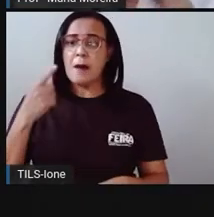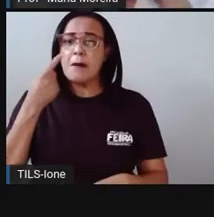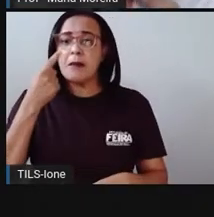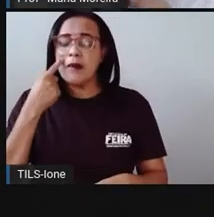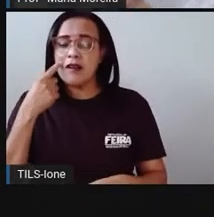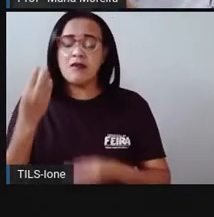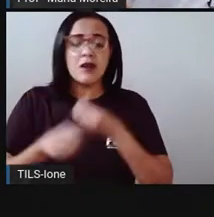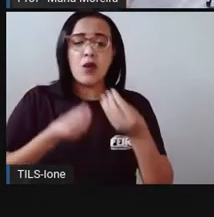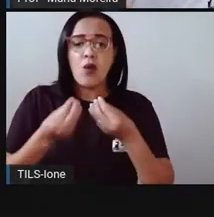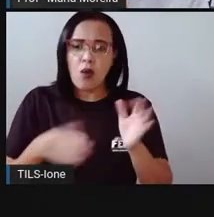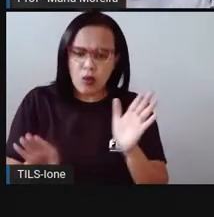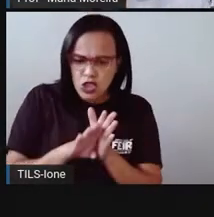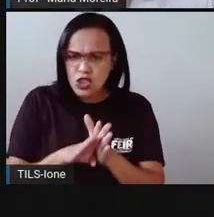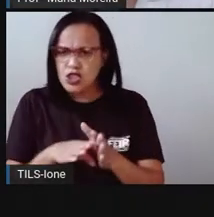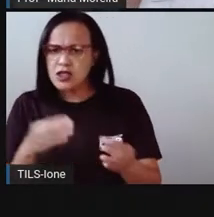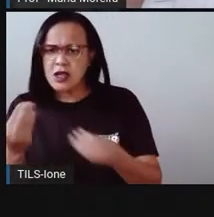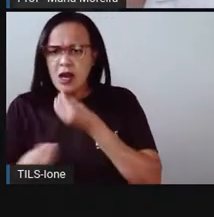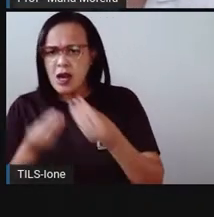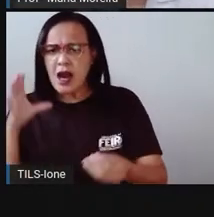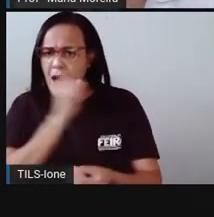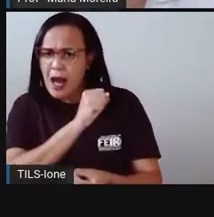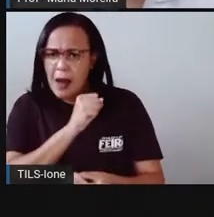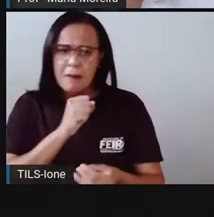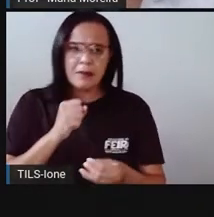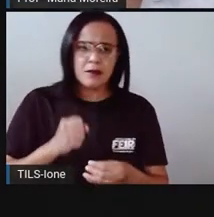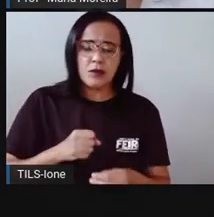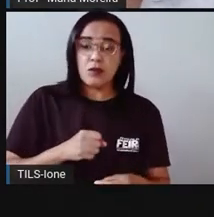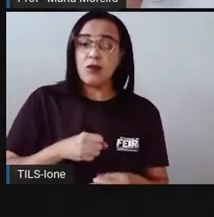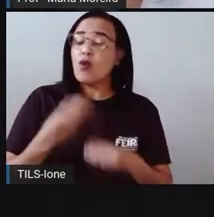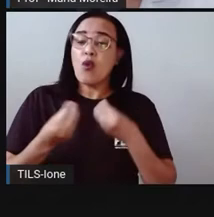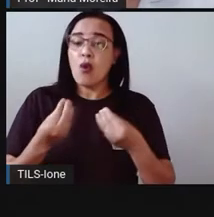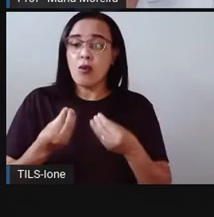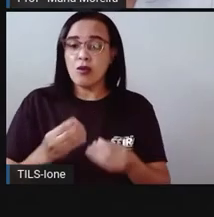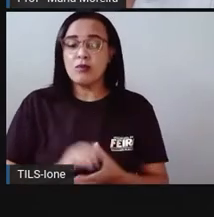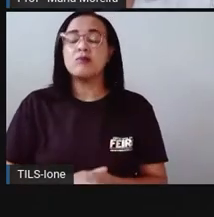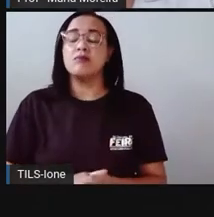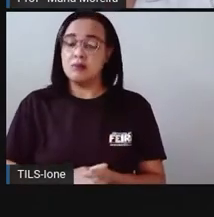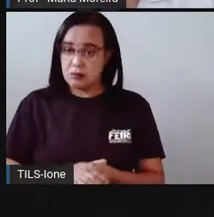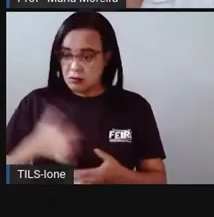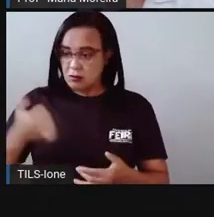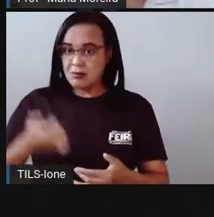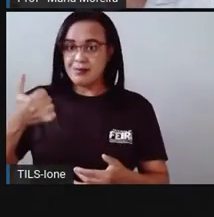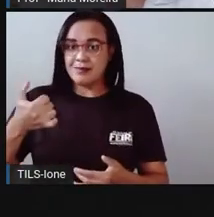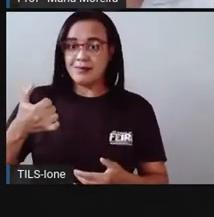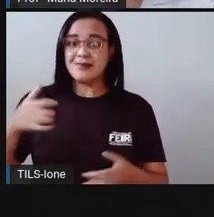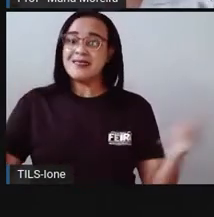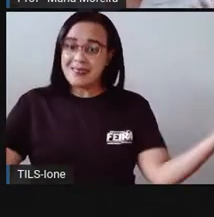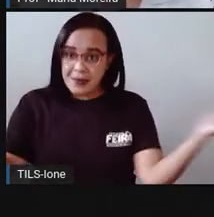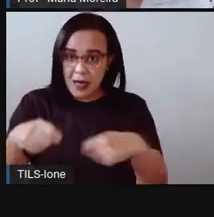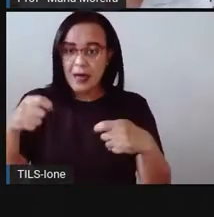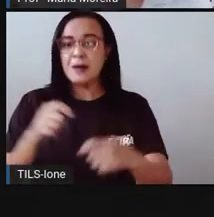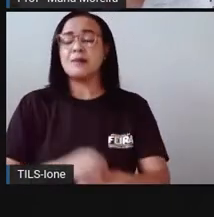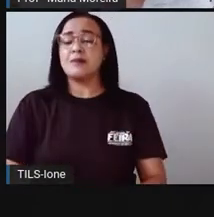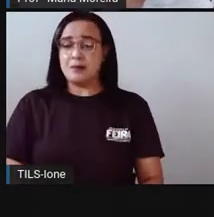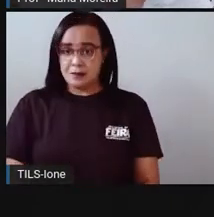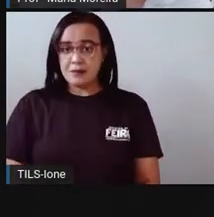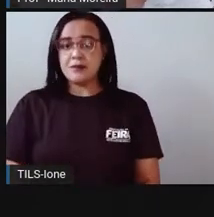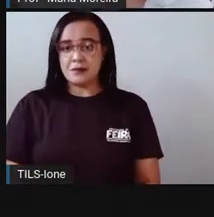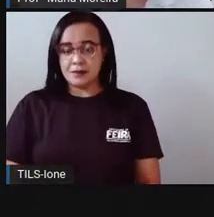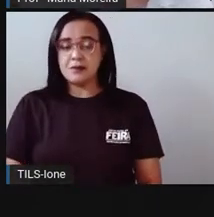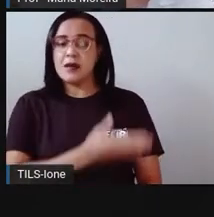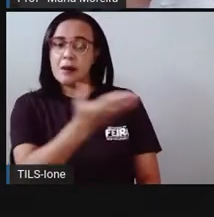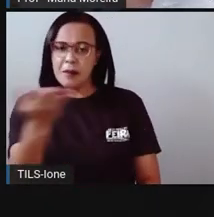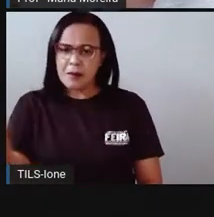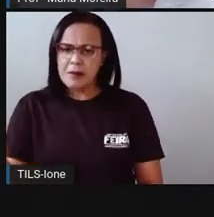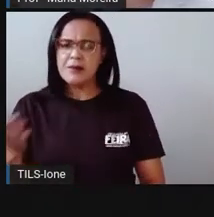quer, ó, o detalhezinho. Então, o tempo, ele vai, a pode aí se subdividindo. Mas, para a gente aqui, a gente usa